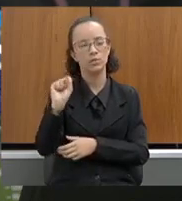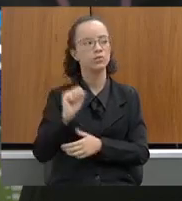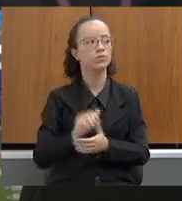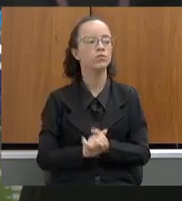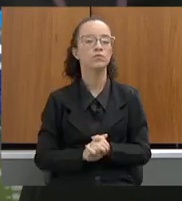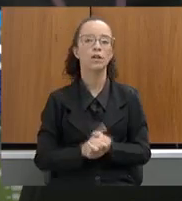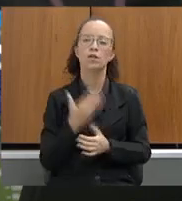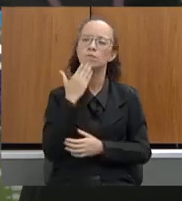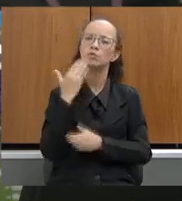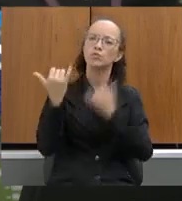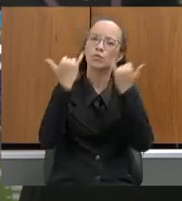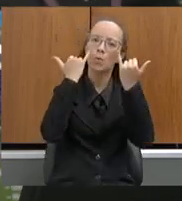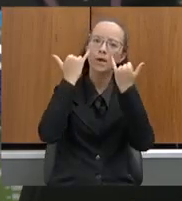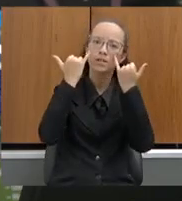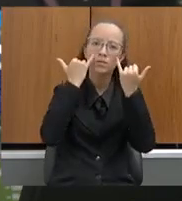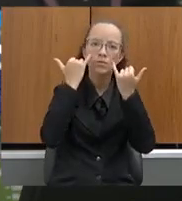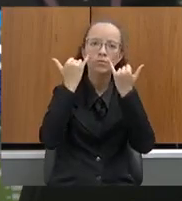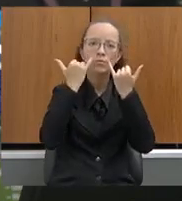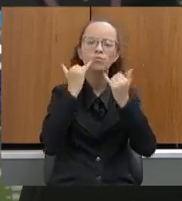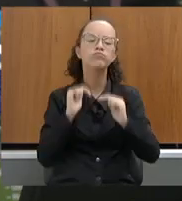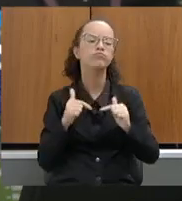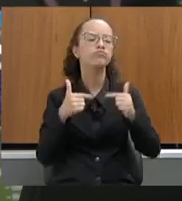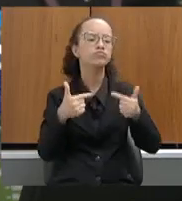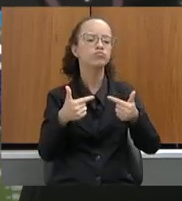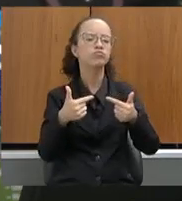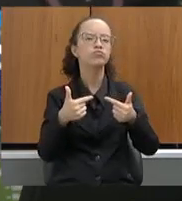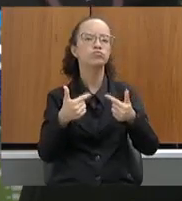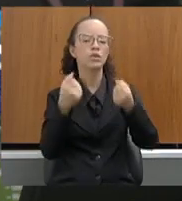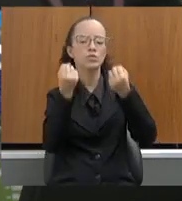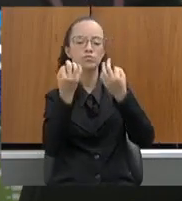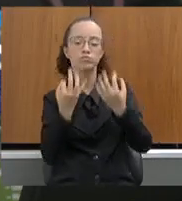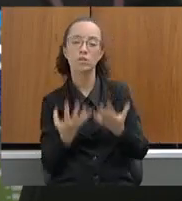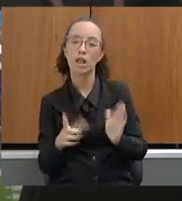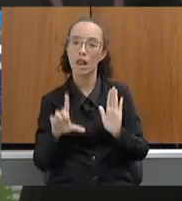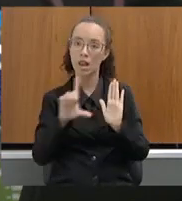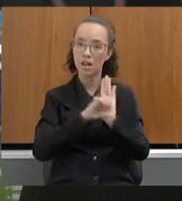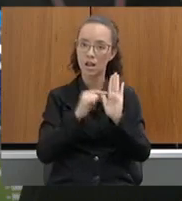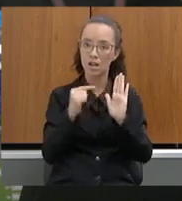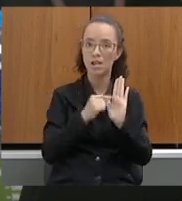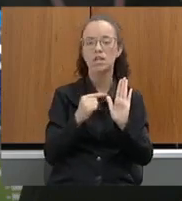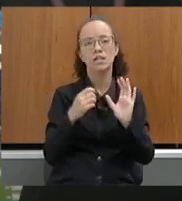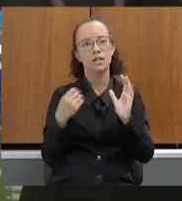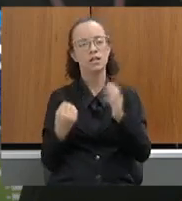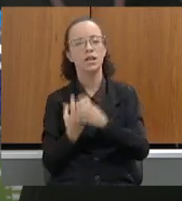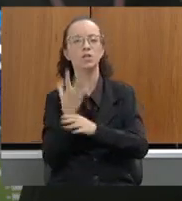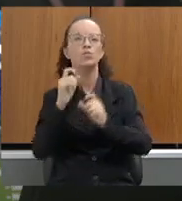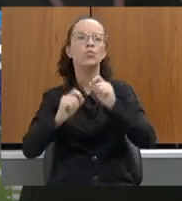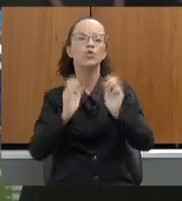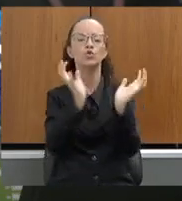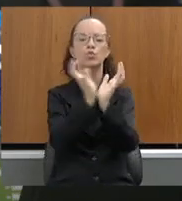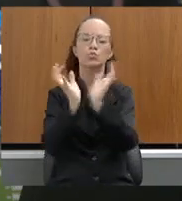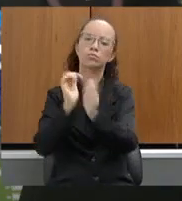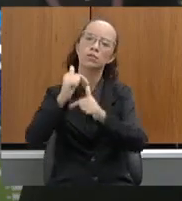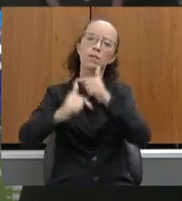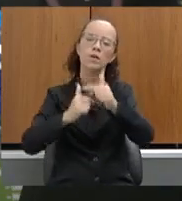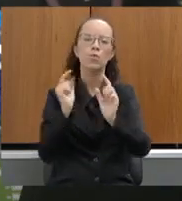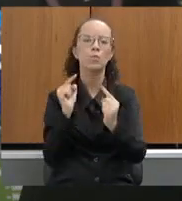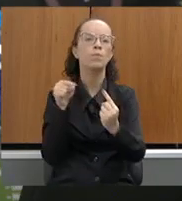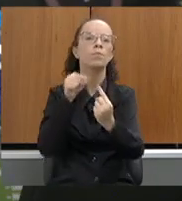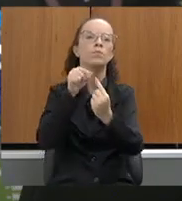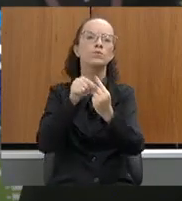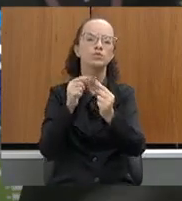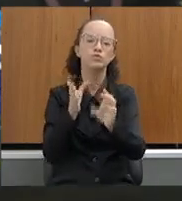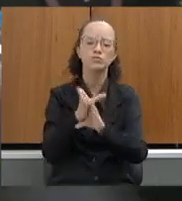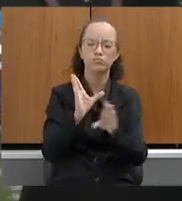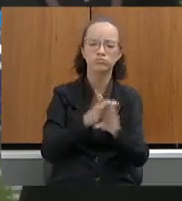Pedindo informações sobre a motivação e fundamentação legal que permite a criação de grupo de trabalho com o objetivo de instrução